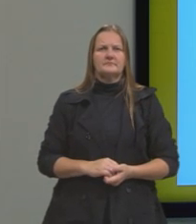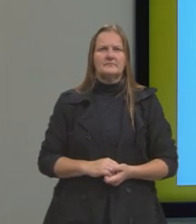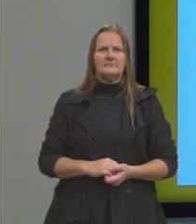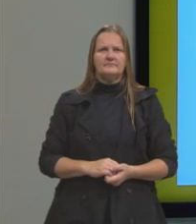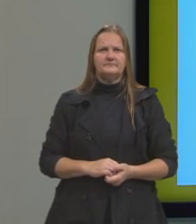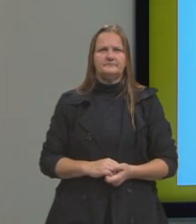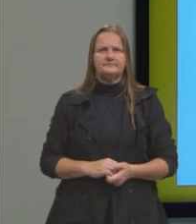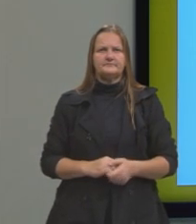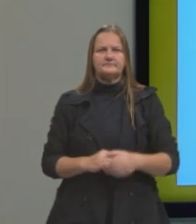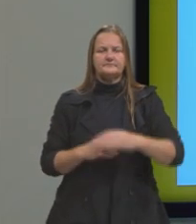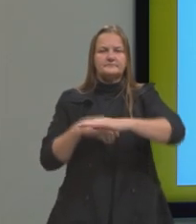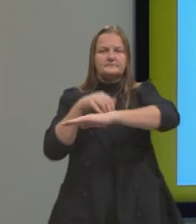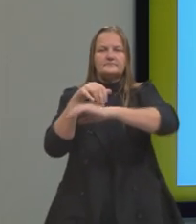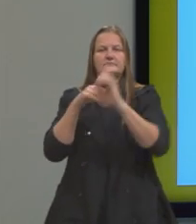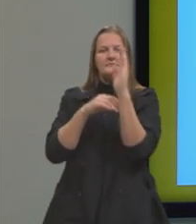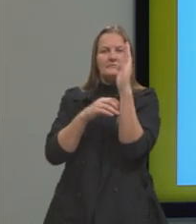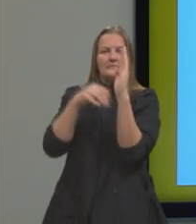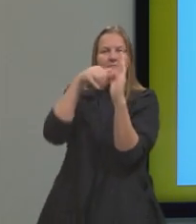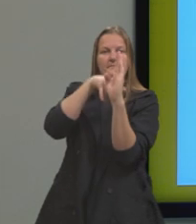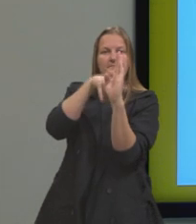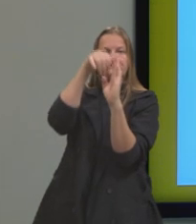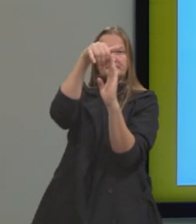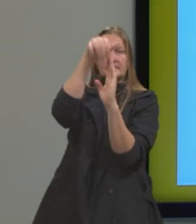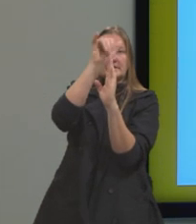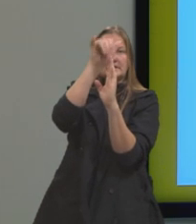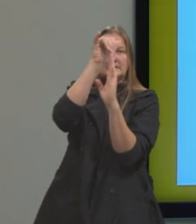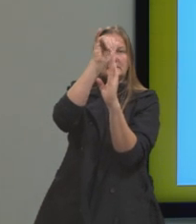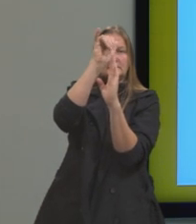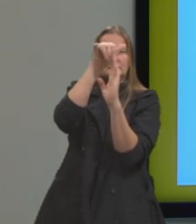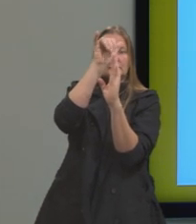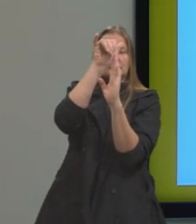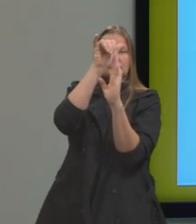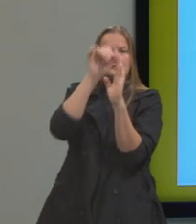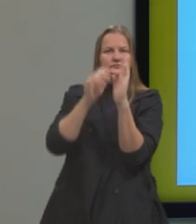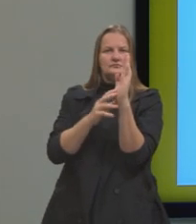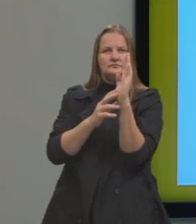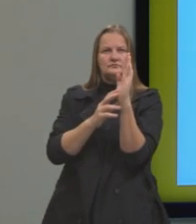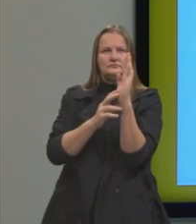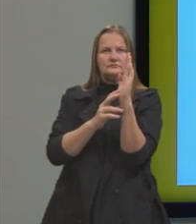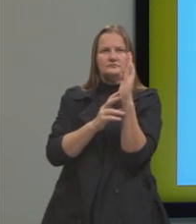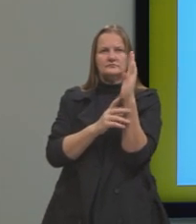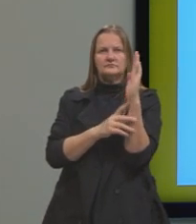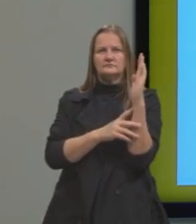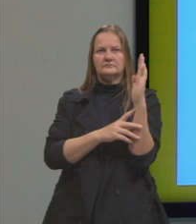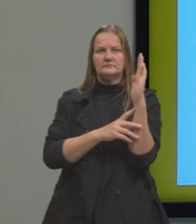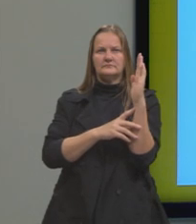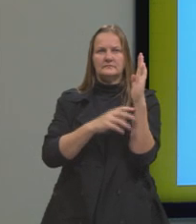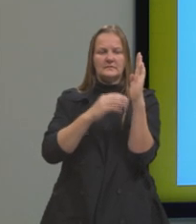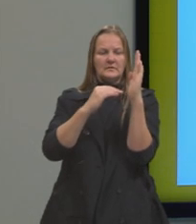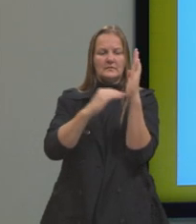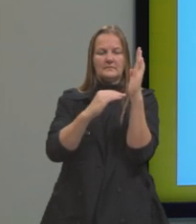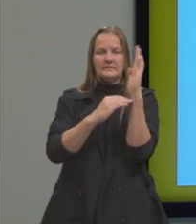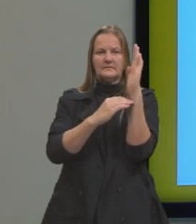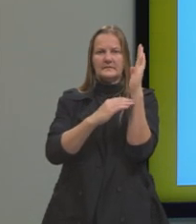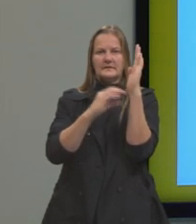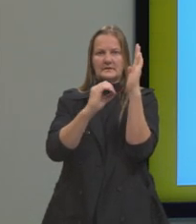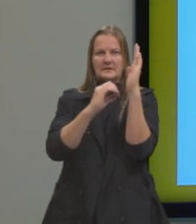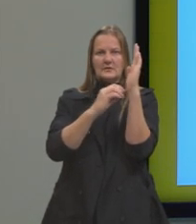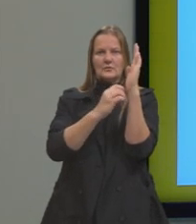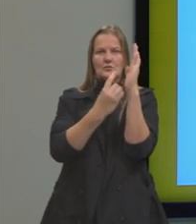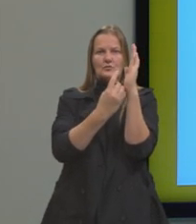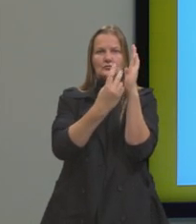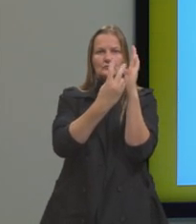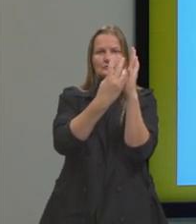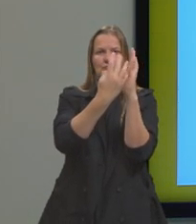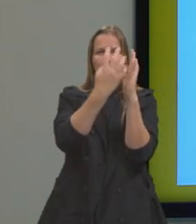Em relação a Y, que seria a linha vertical, nessa linha vertical, acima do zero, nós temos um, dois, três,